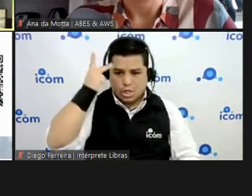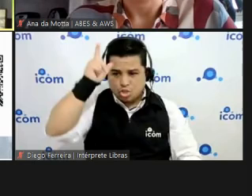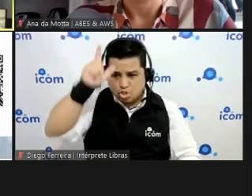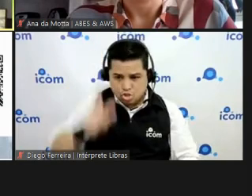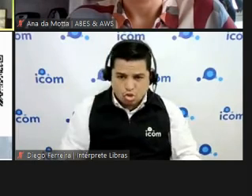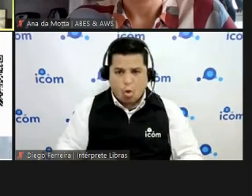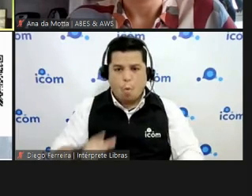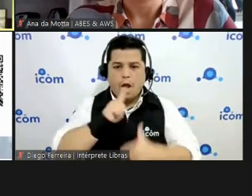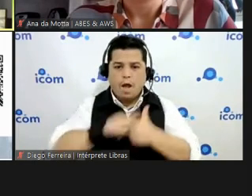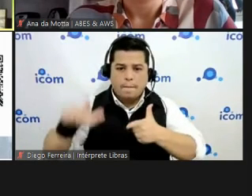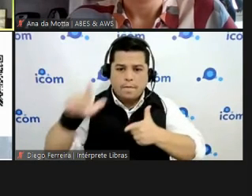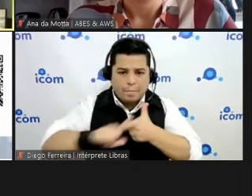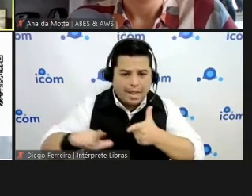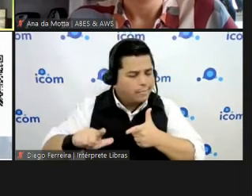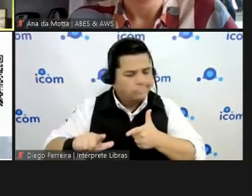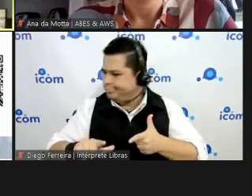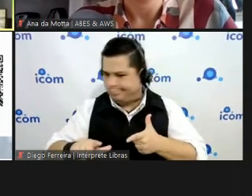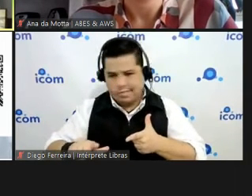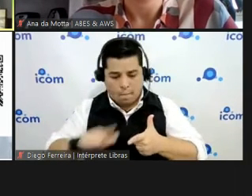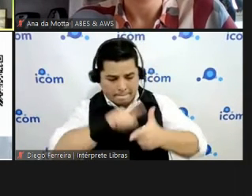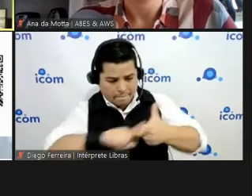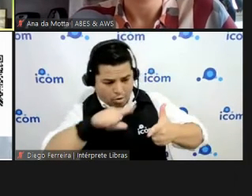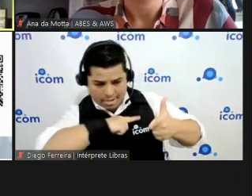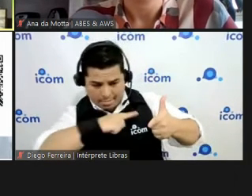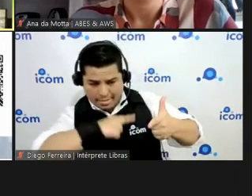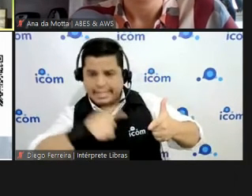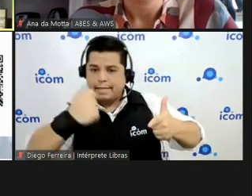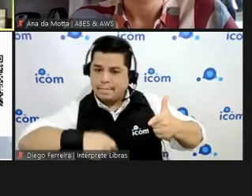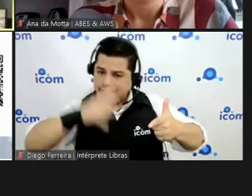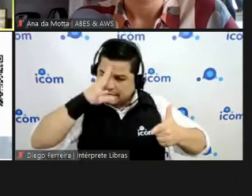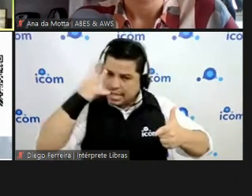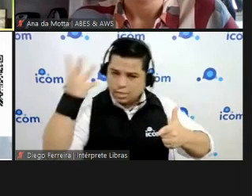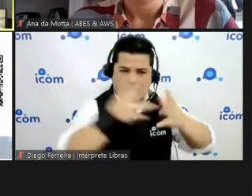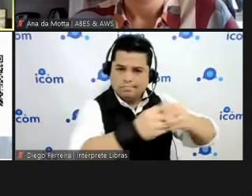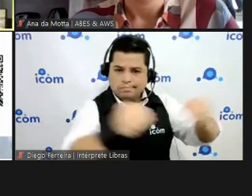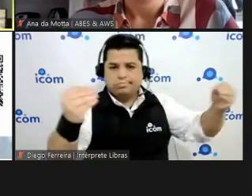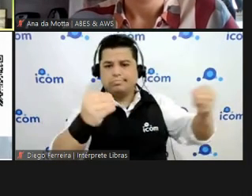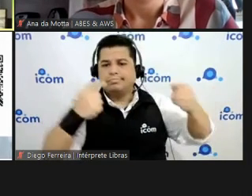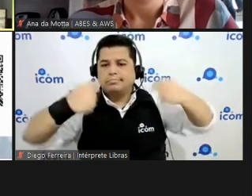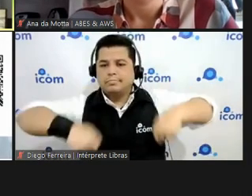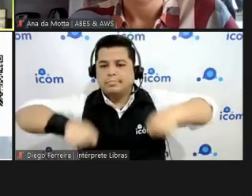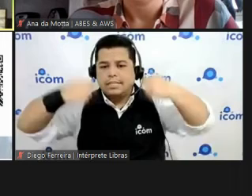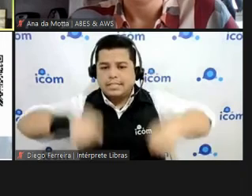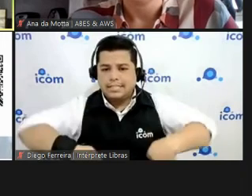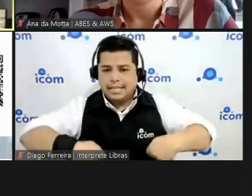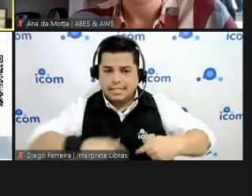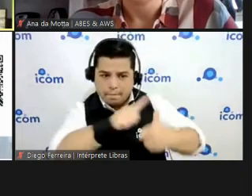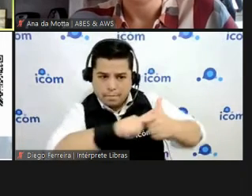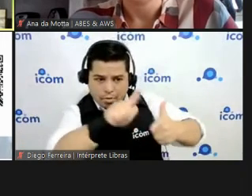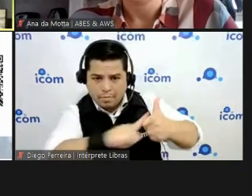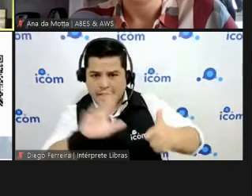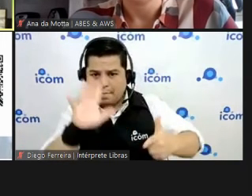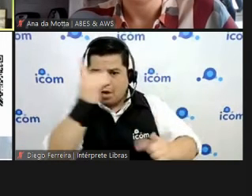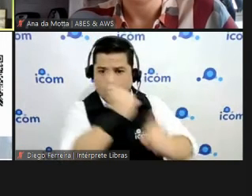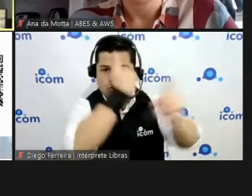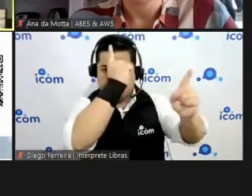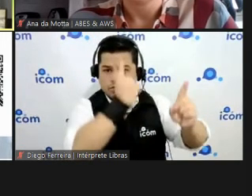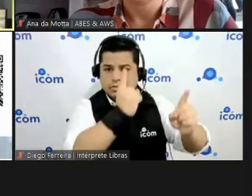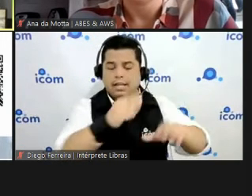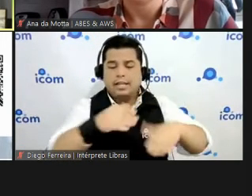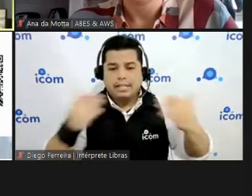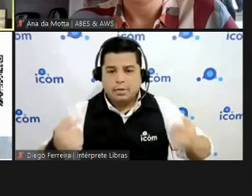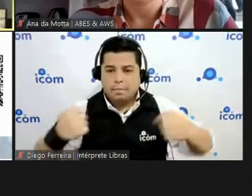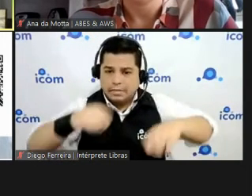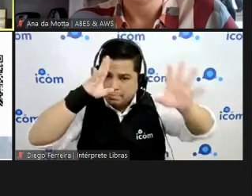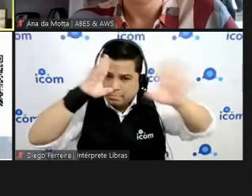solucionado é simples então assim qual é o problema ah o problema é que contrato administrativo não é factoring não